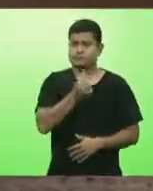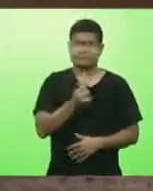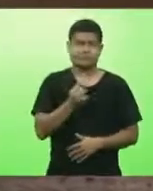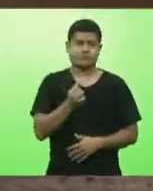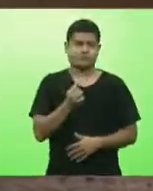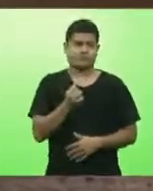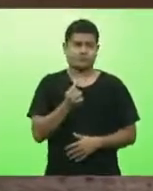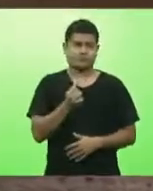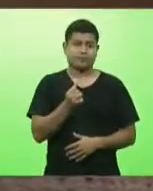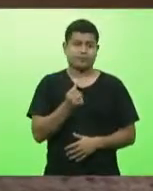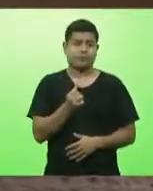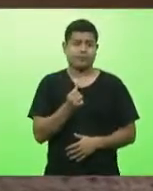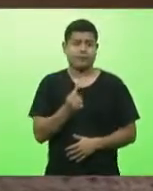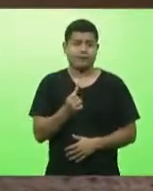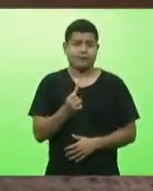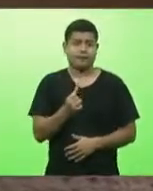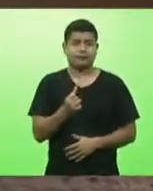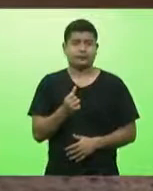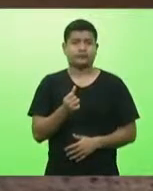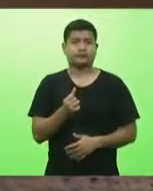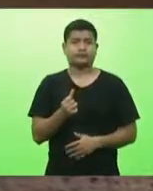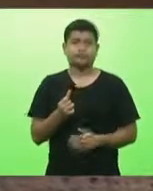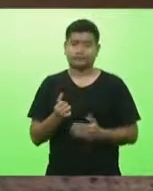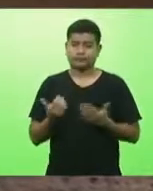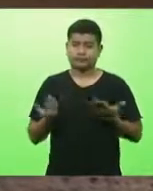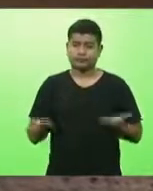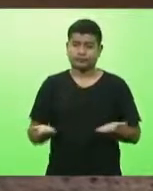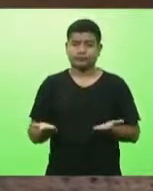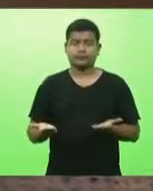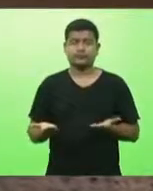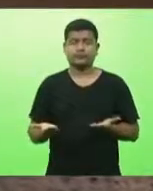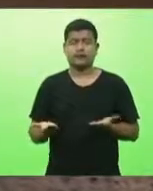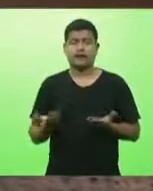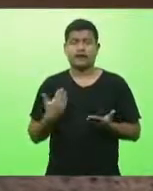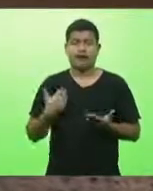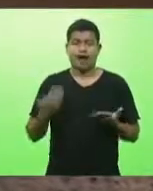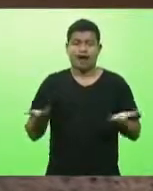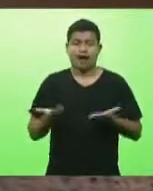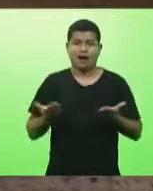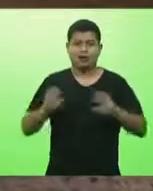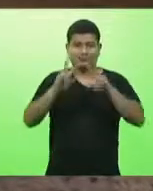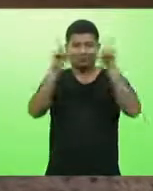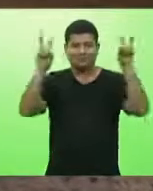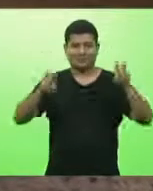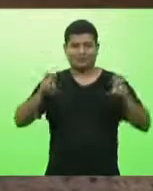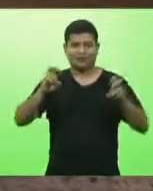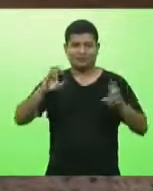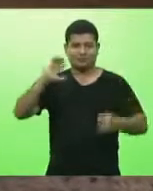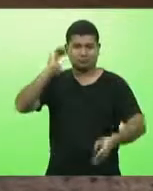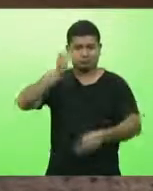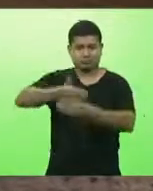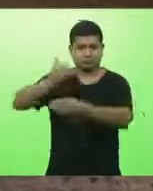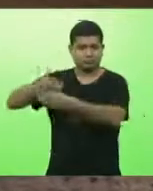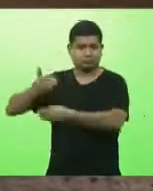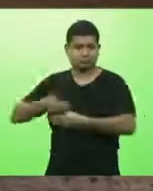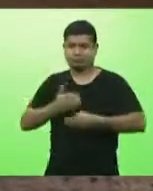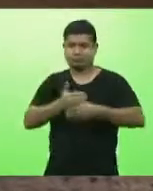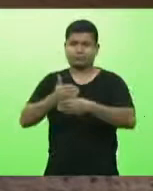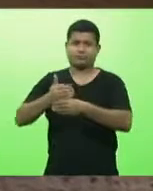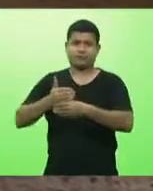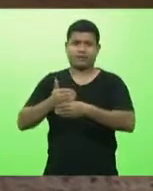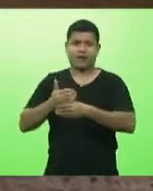falando sobre o lockdown que se teve no fim de semana